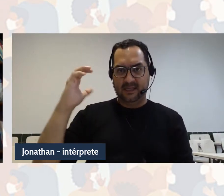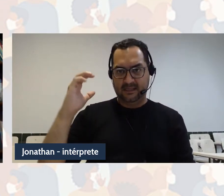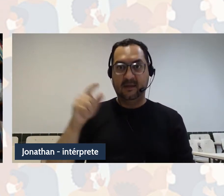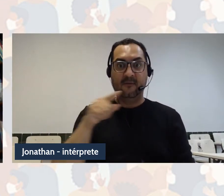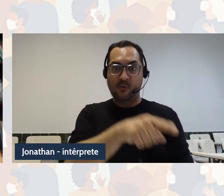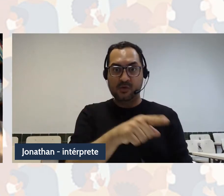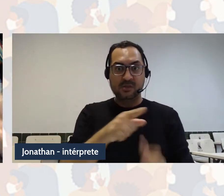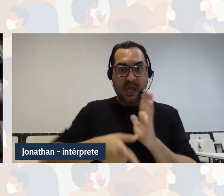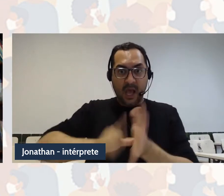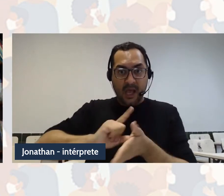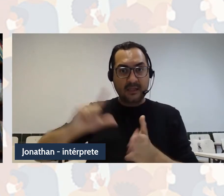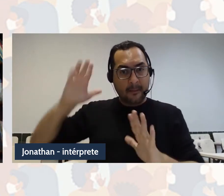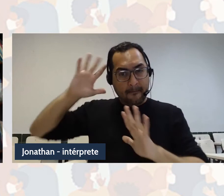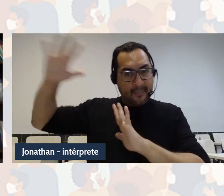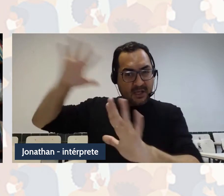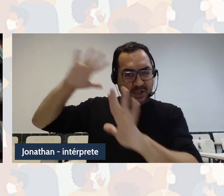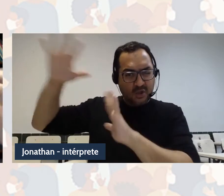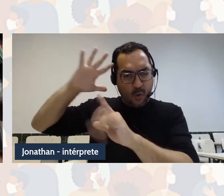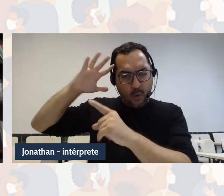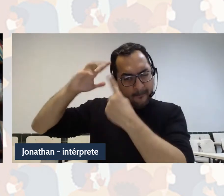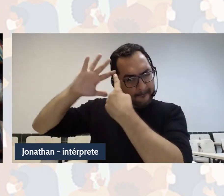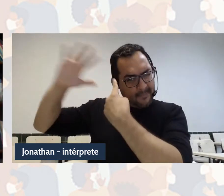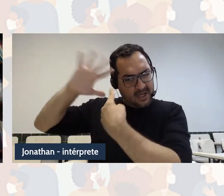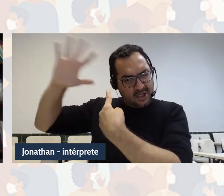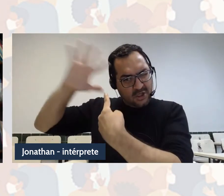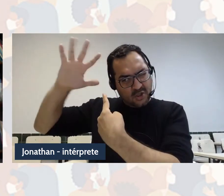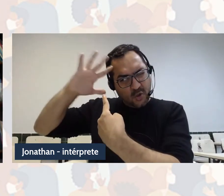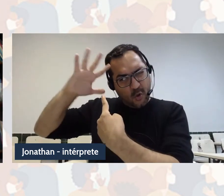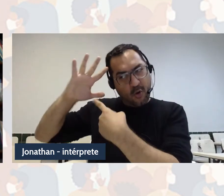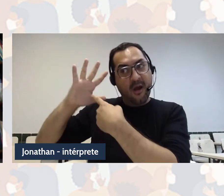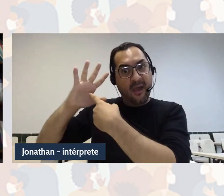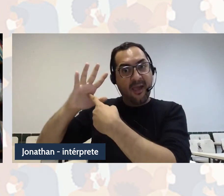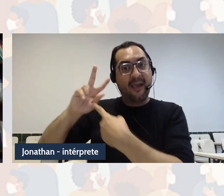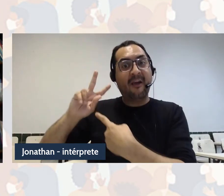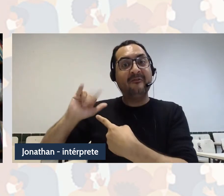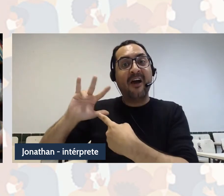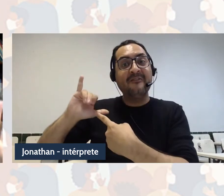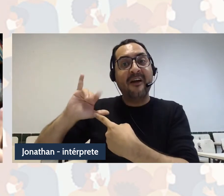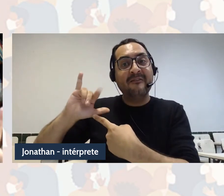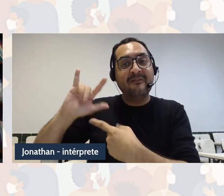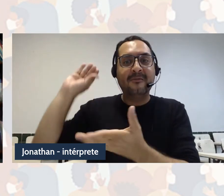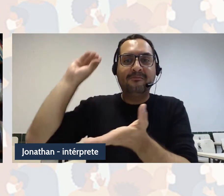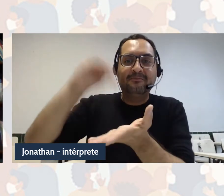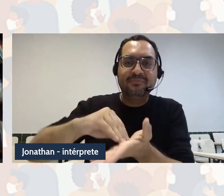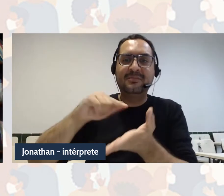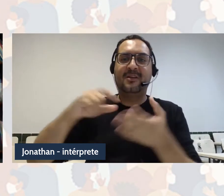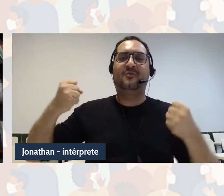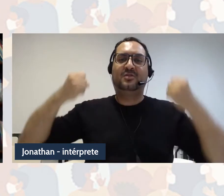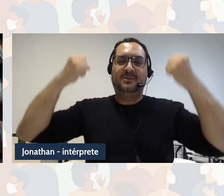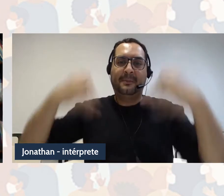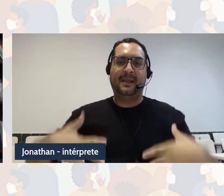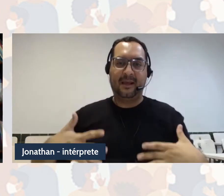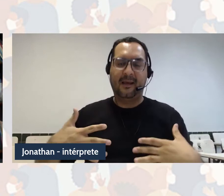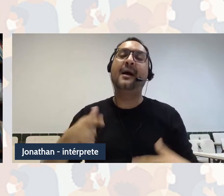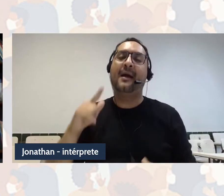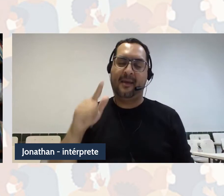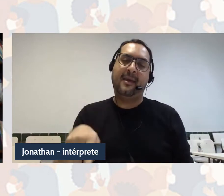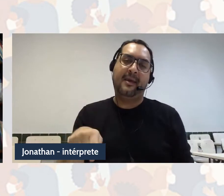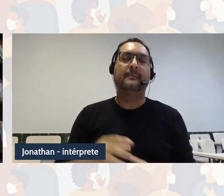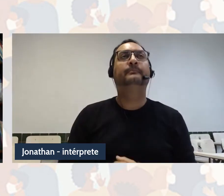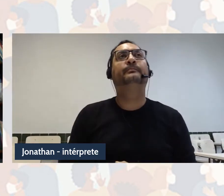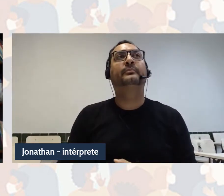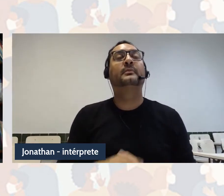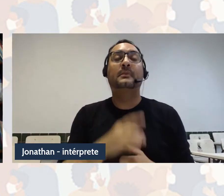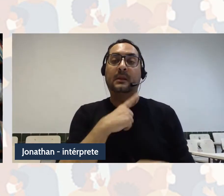conhecimento, a gente já está pensando na possibilidade dele existir e ser explicado. Essa é uma questão. E